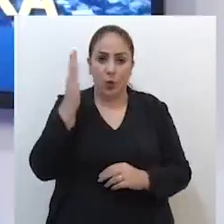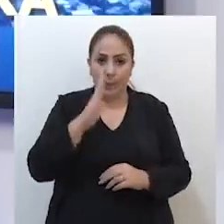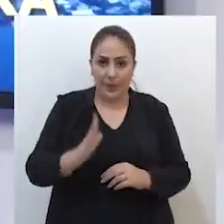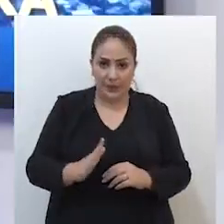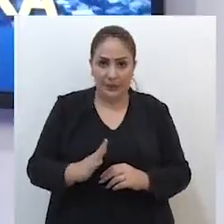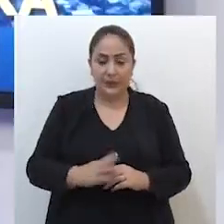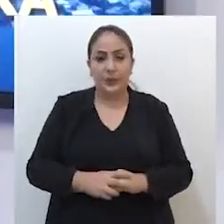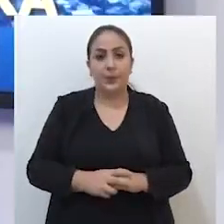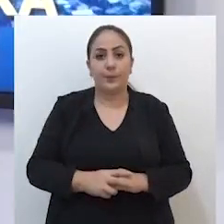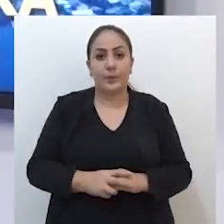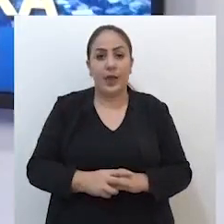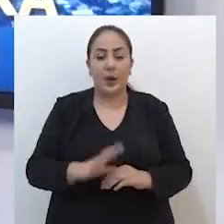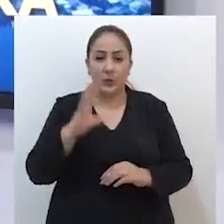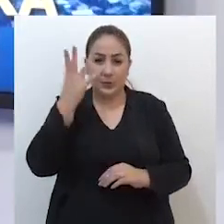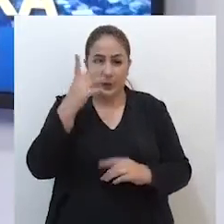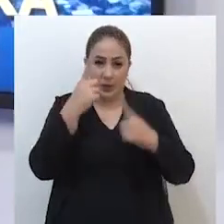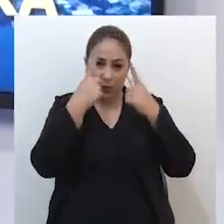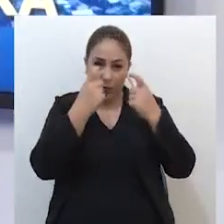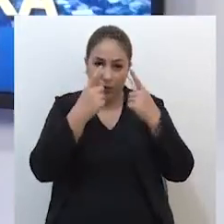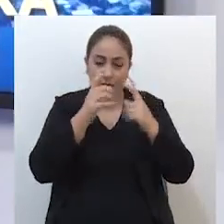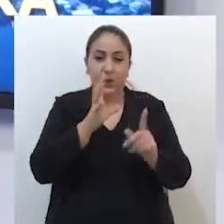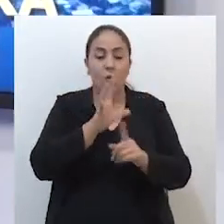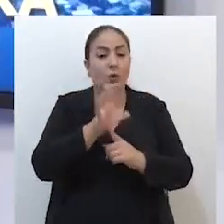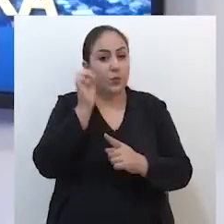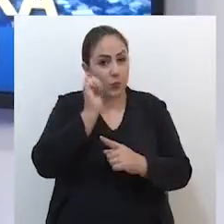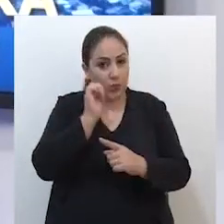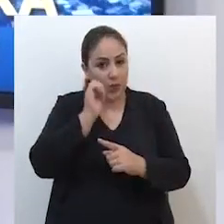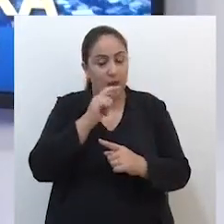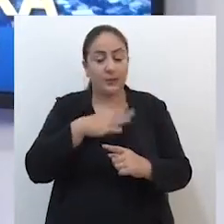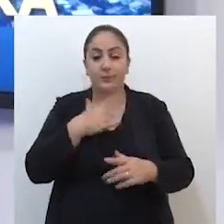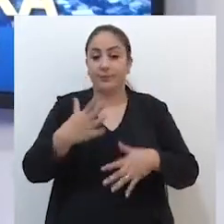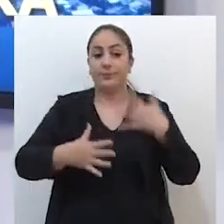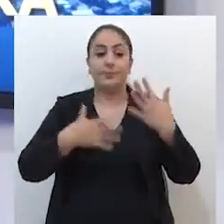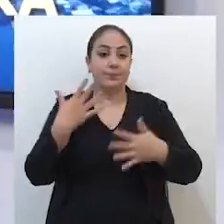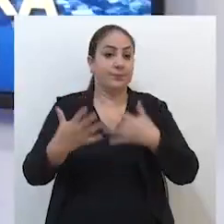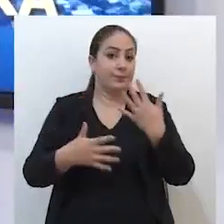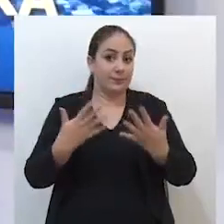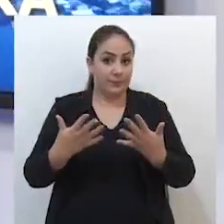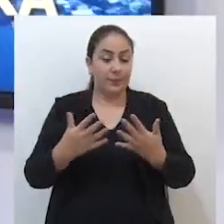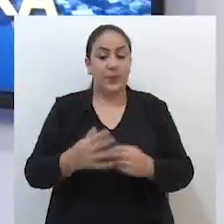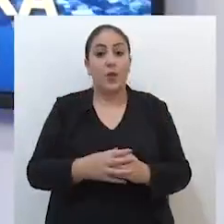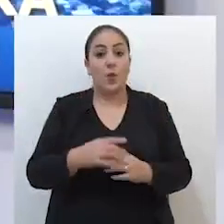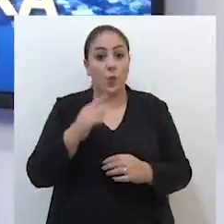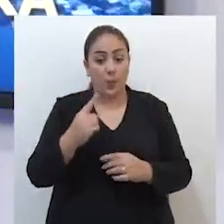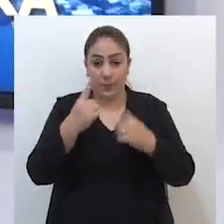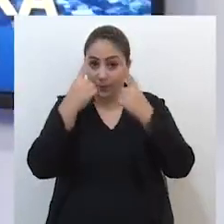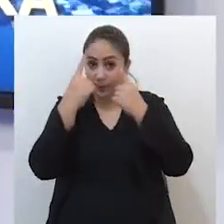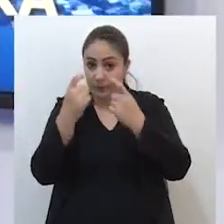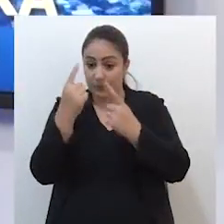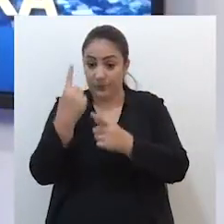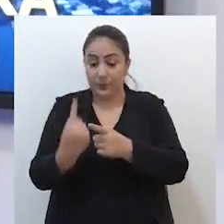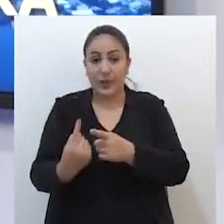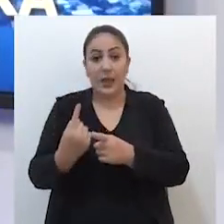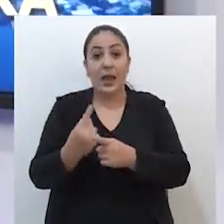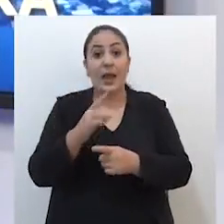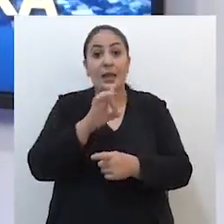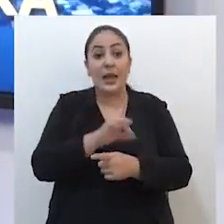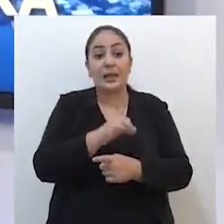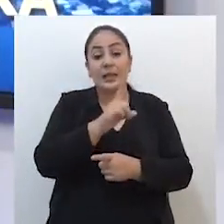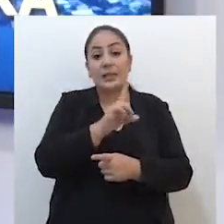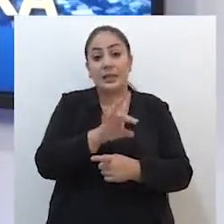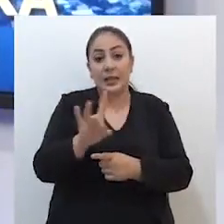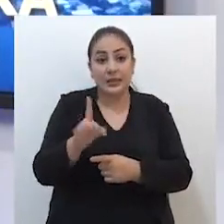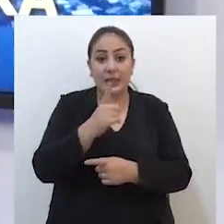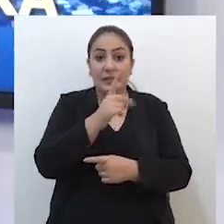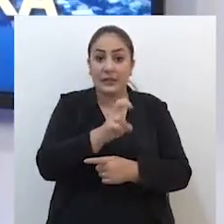Brasil os casos de violência contra as mulheres são assustadores. uma vítima de agressão a cada 15